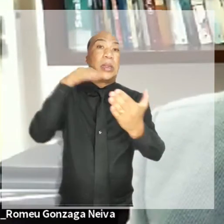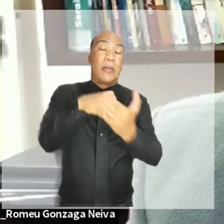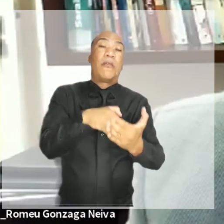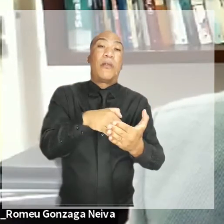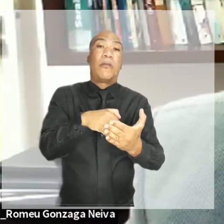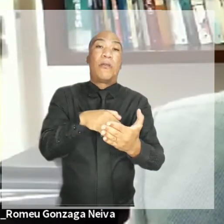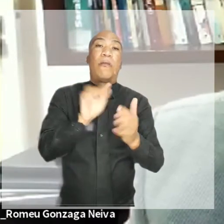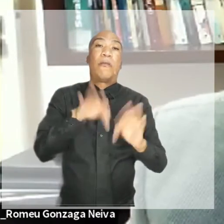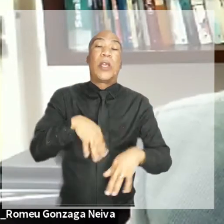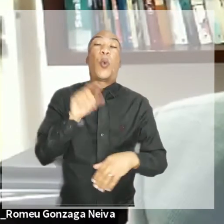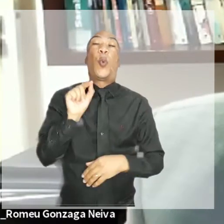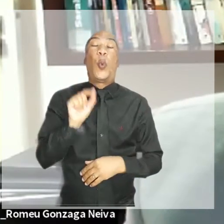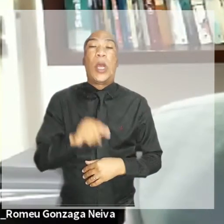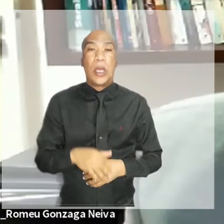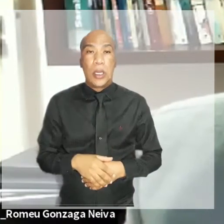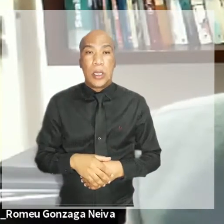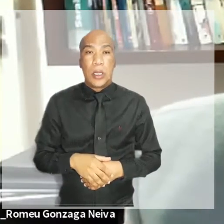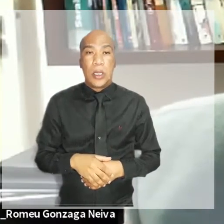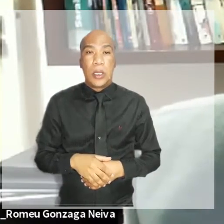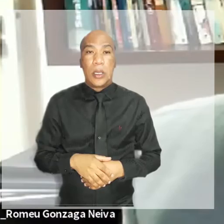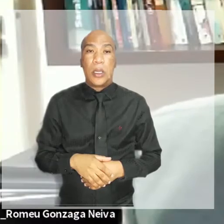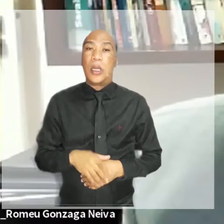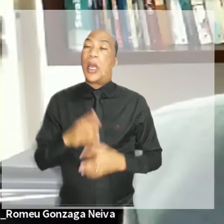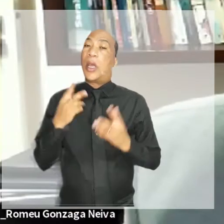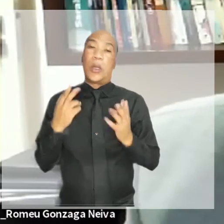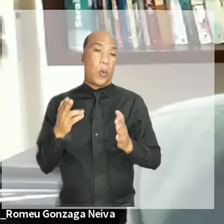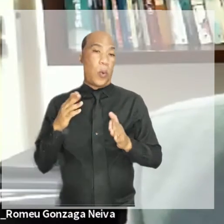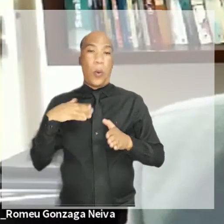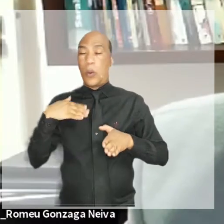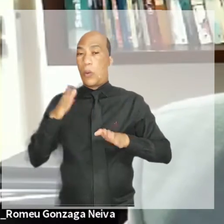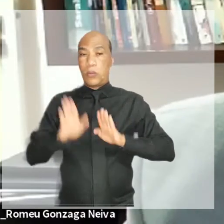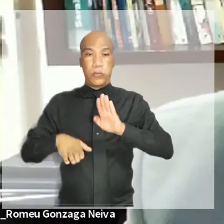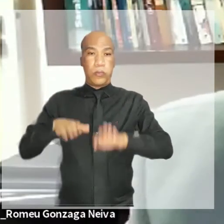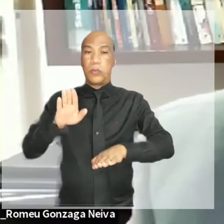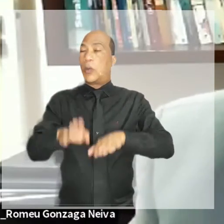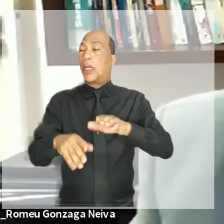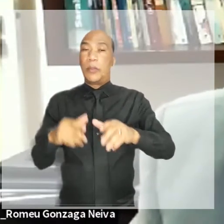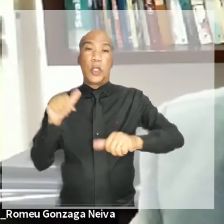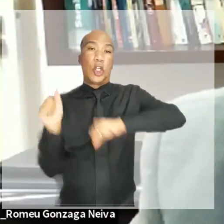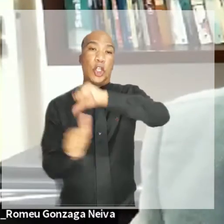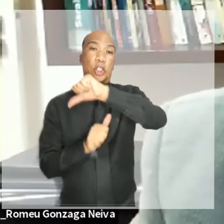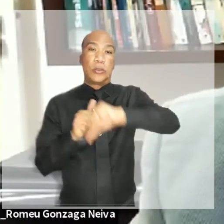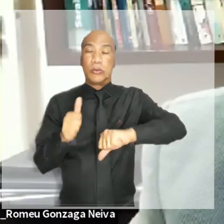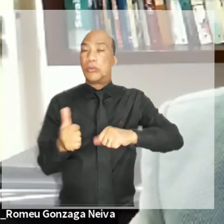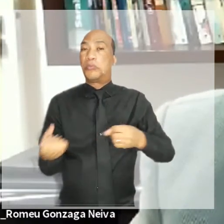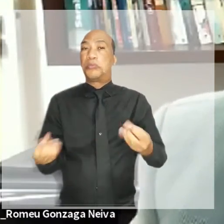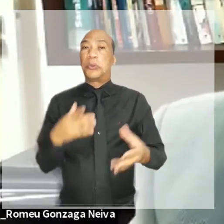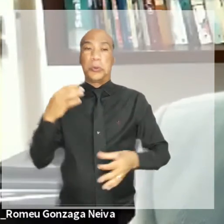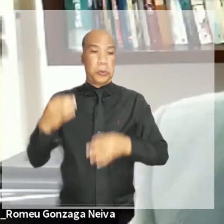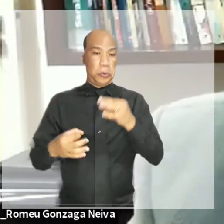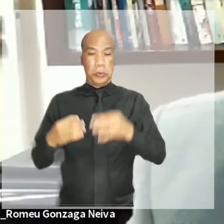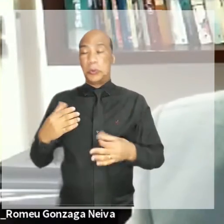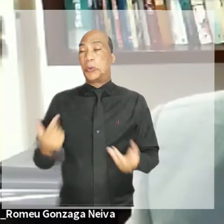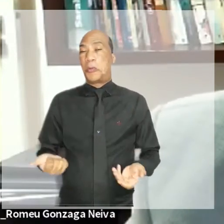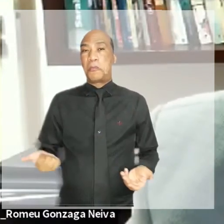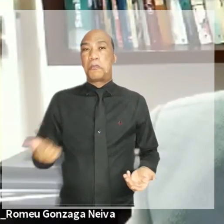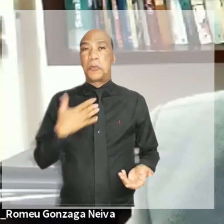os passos para a transformação do tribunal em um tribunal eminentemente digital.